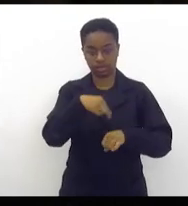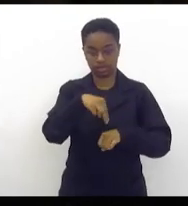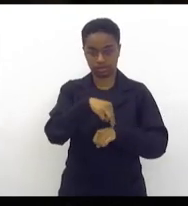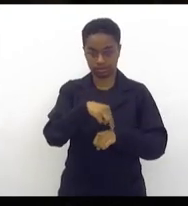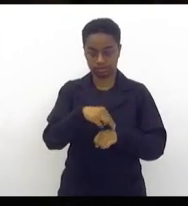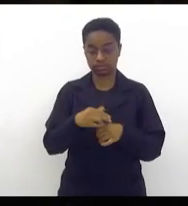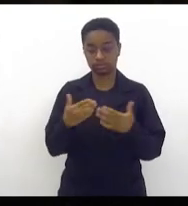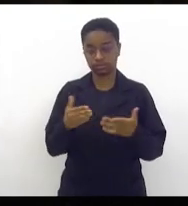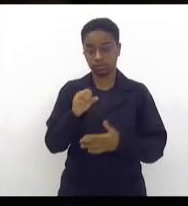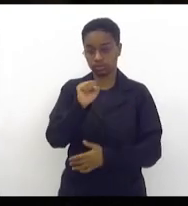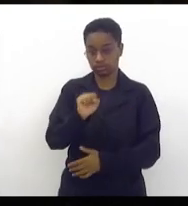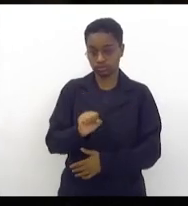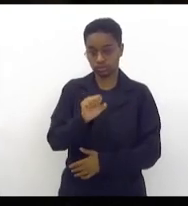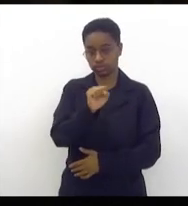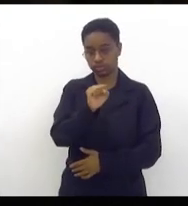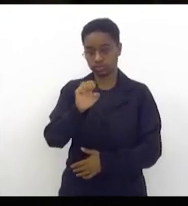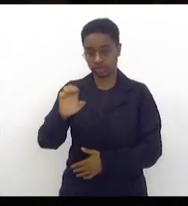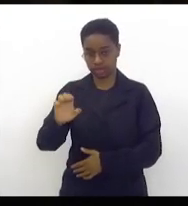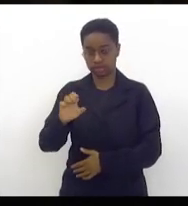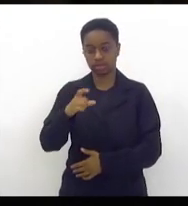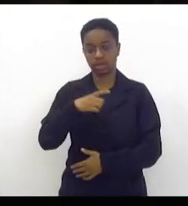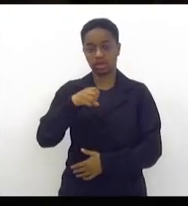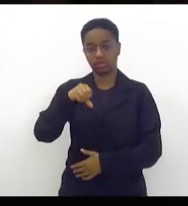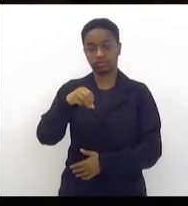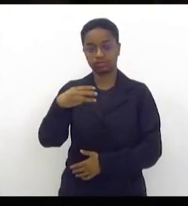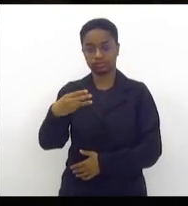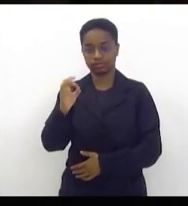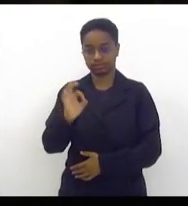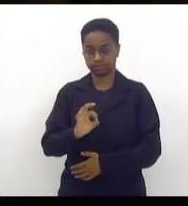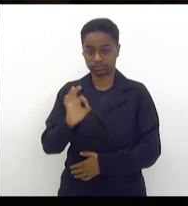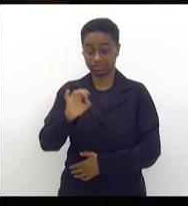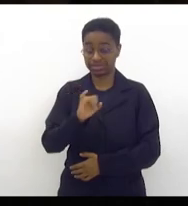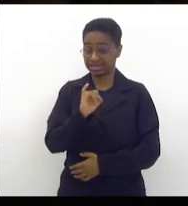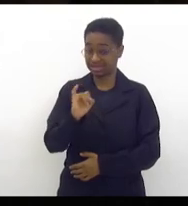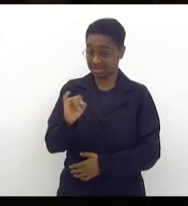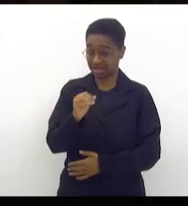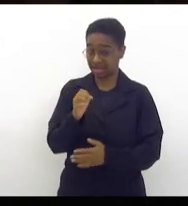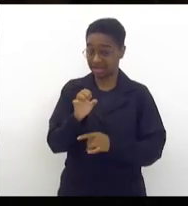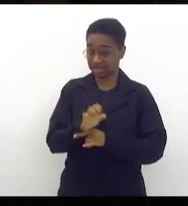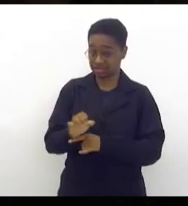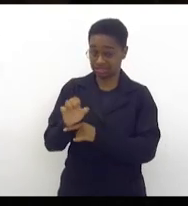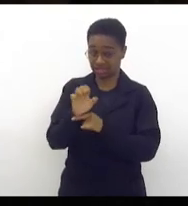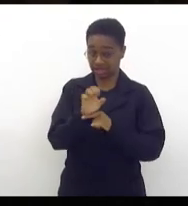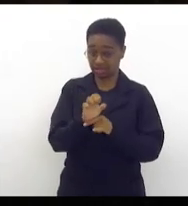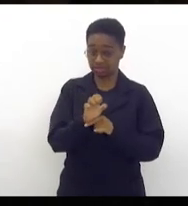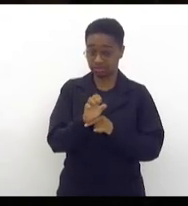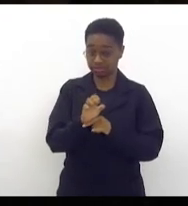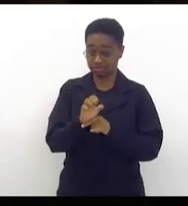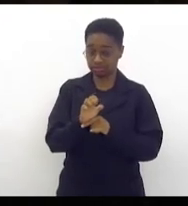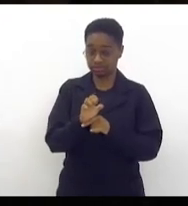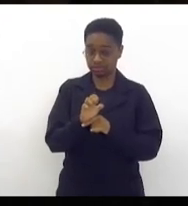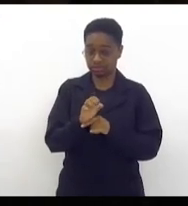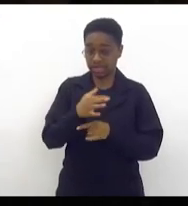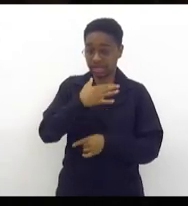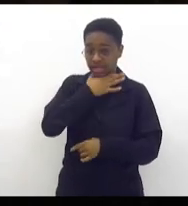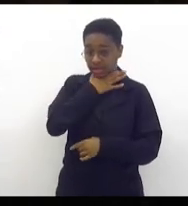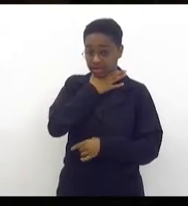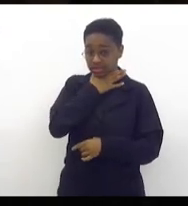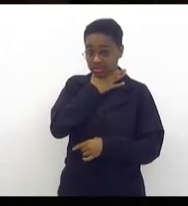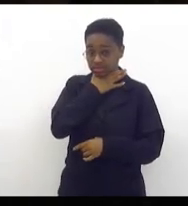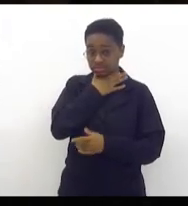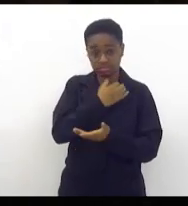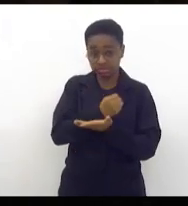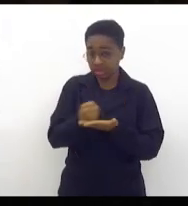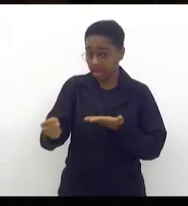-Sudeste, 93%. Se esses Estados forem a banca roto, o Brasil desabou